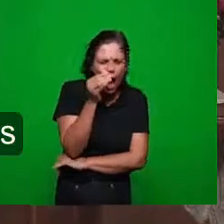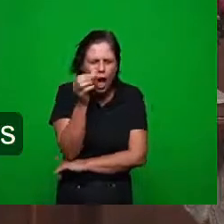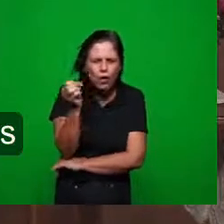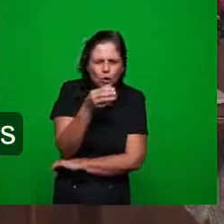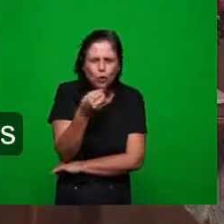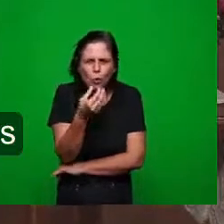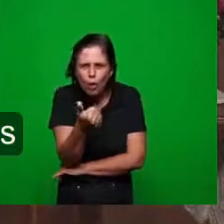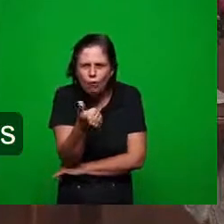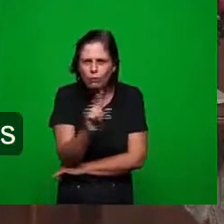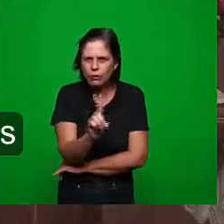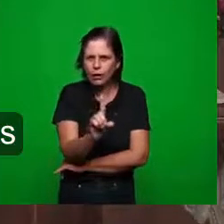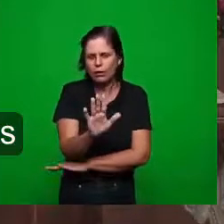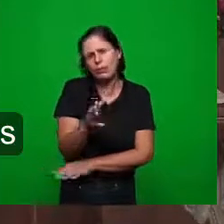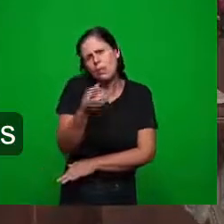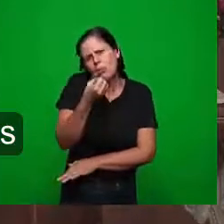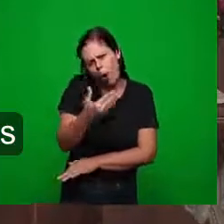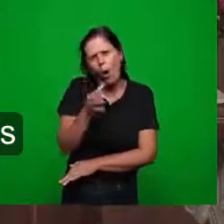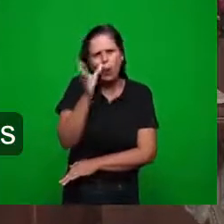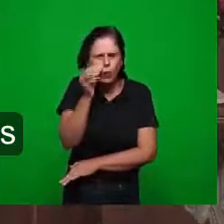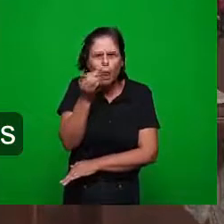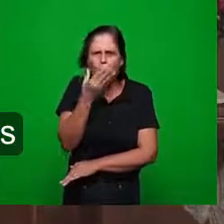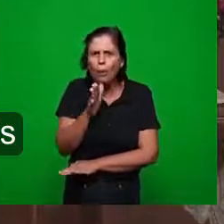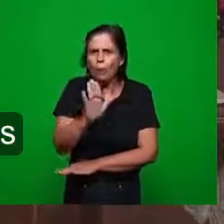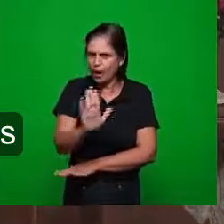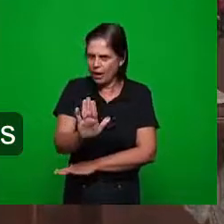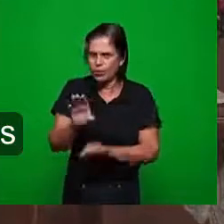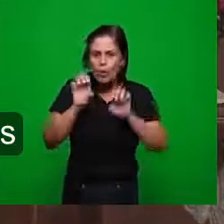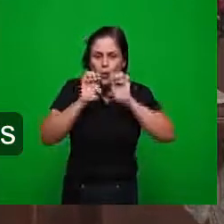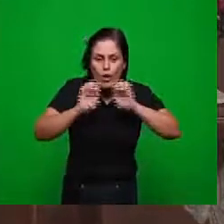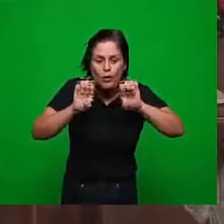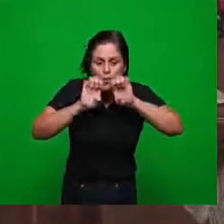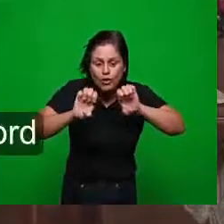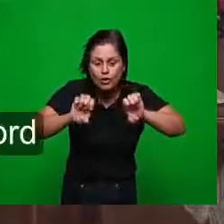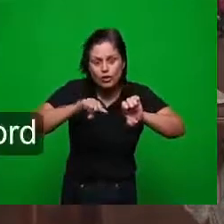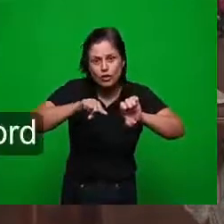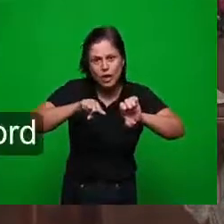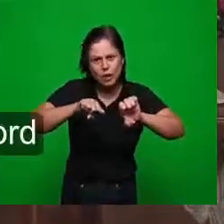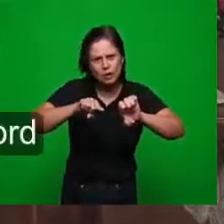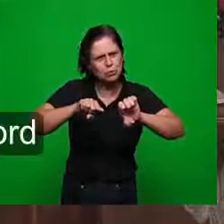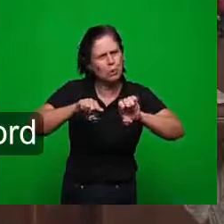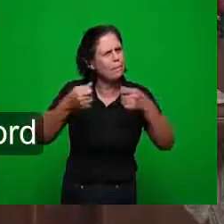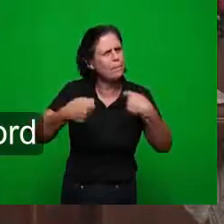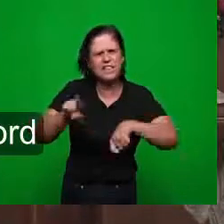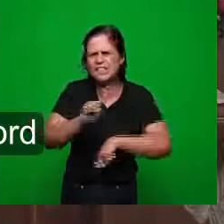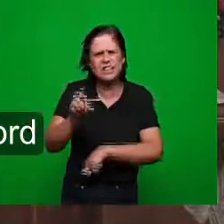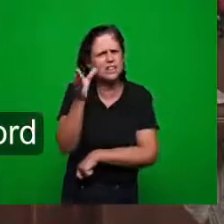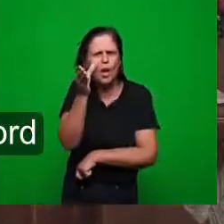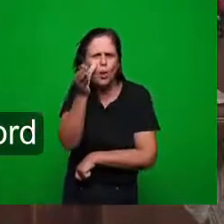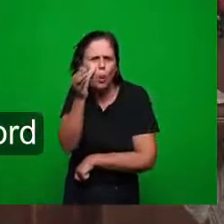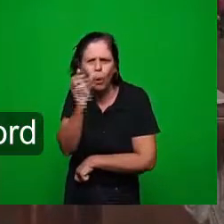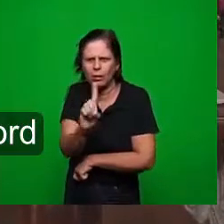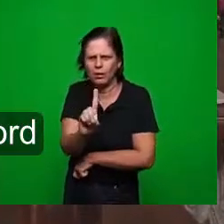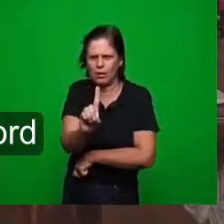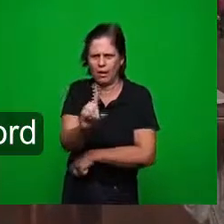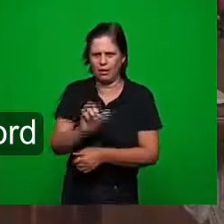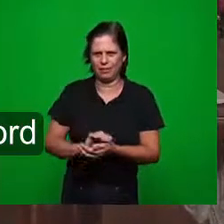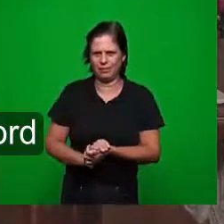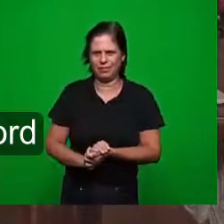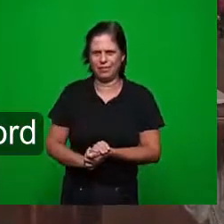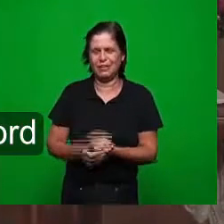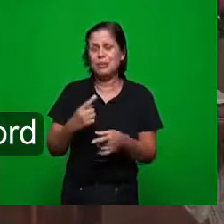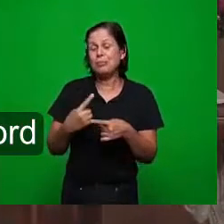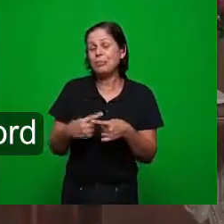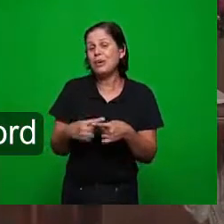bom mas no Evangelho ela desvia o sentido daquilo que